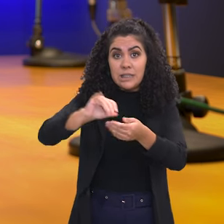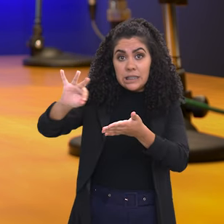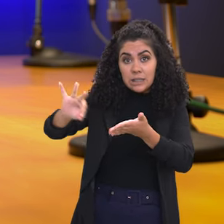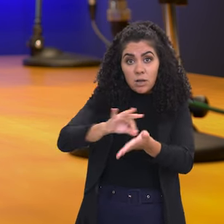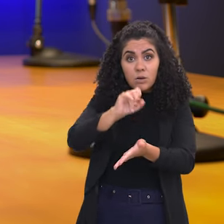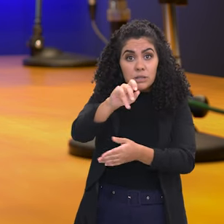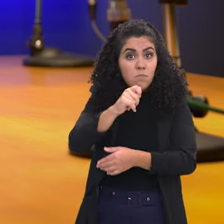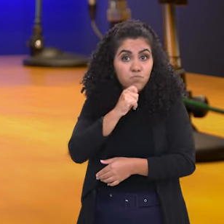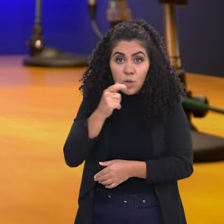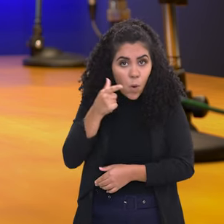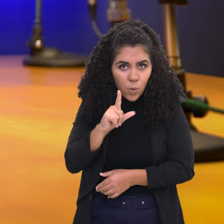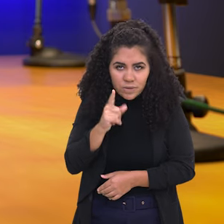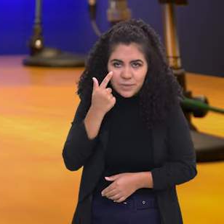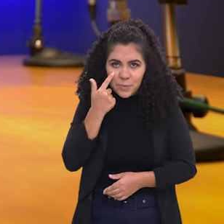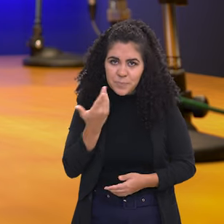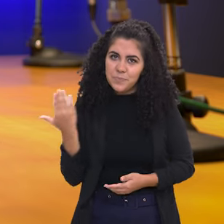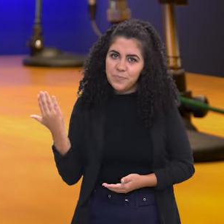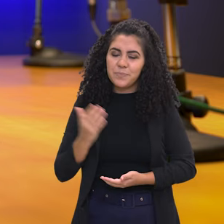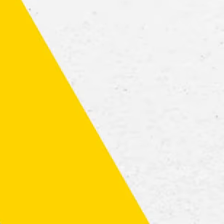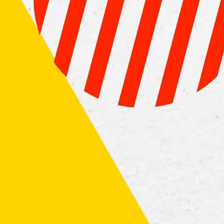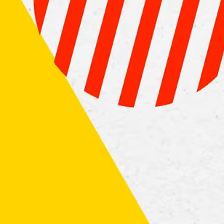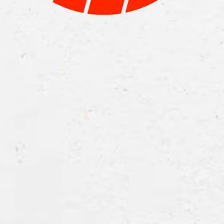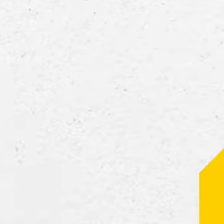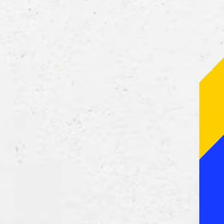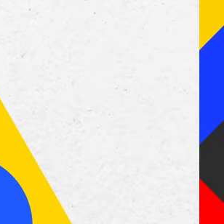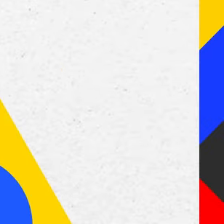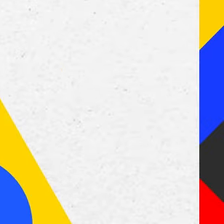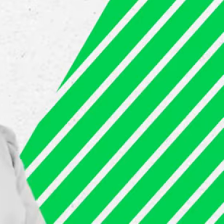como fazer a sua inscrição se você ainda não conseguiu.